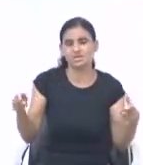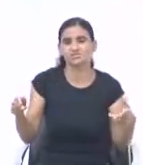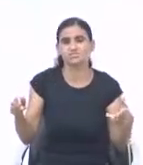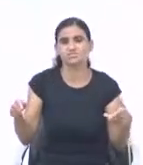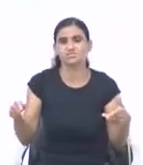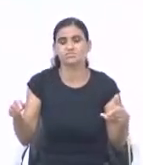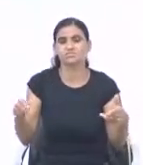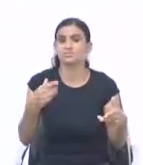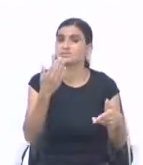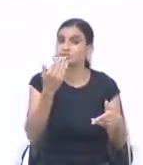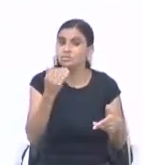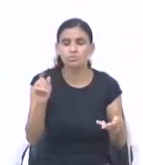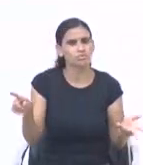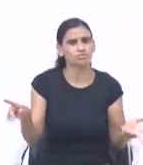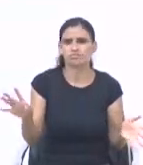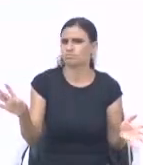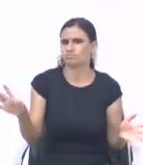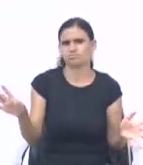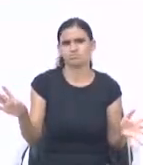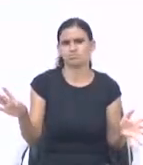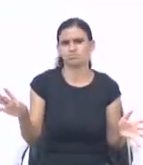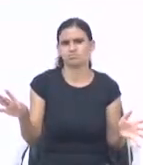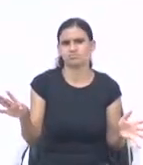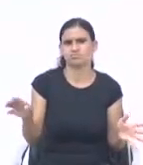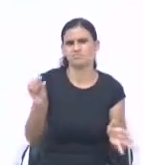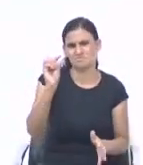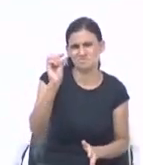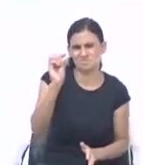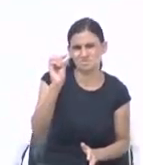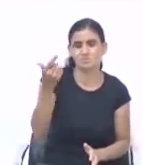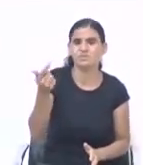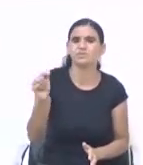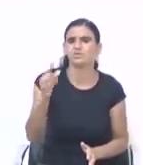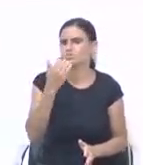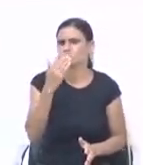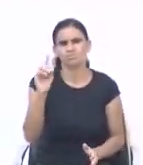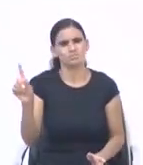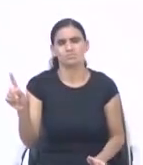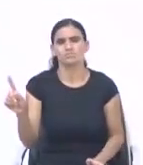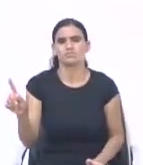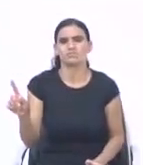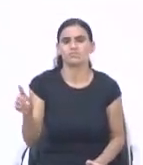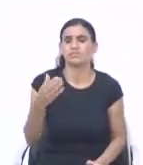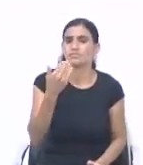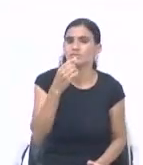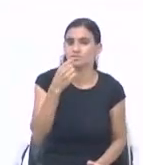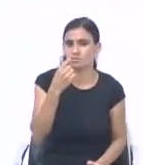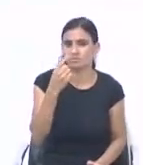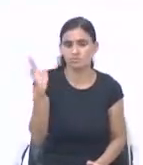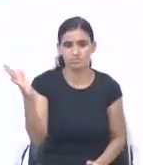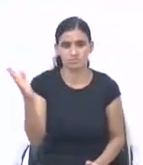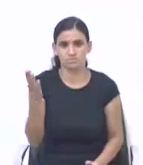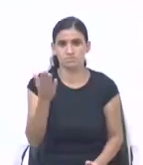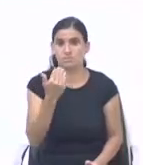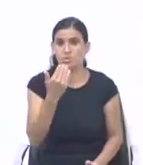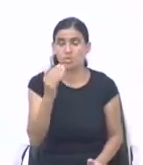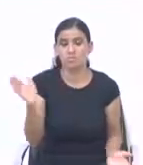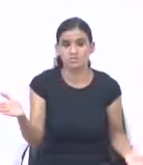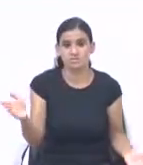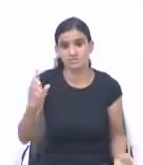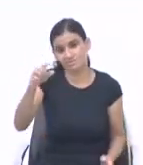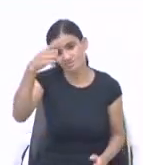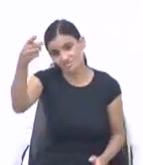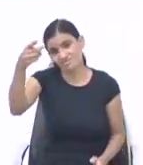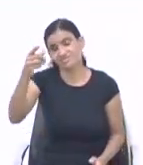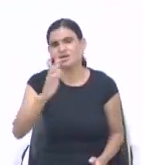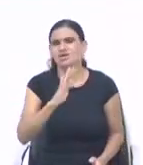semente não come. Semente você planta. Quando você come a semente. Você perde uma oportunidade de futificar lá na